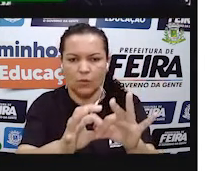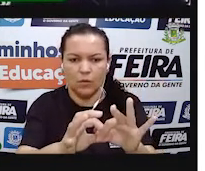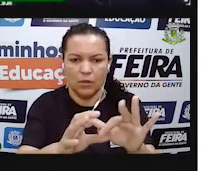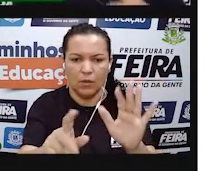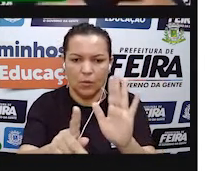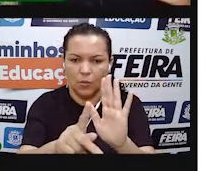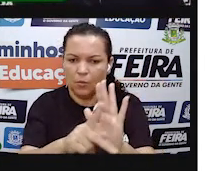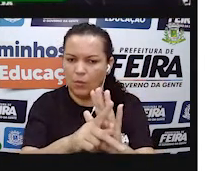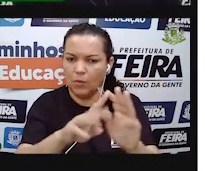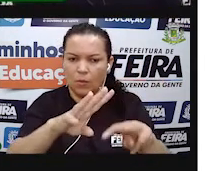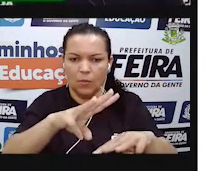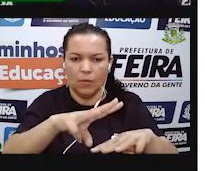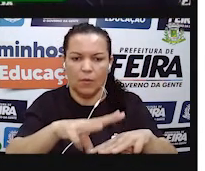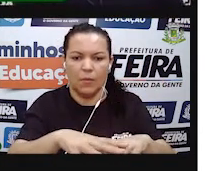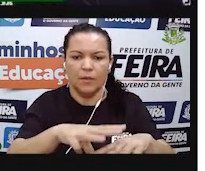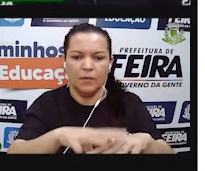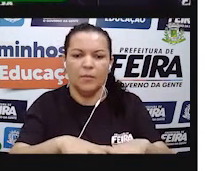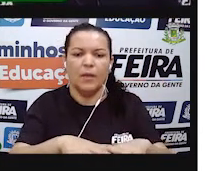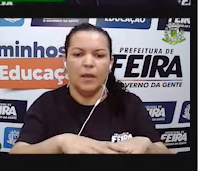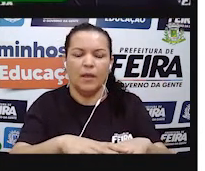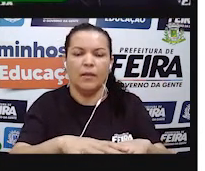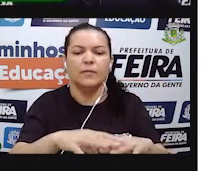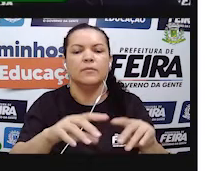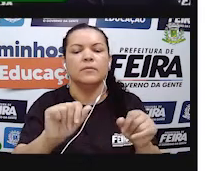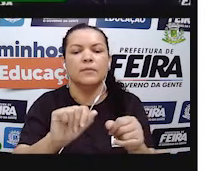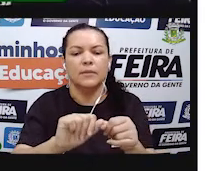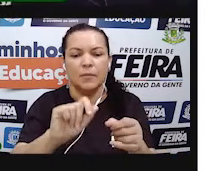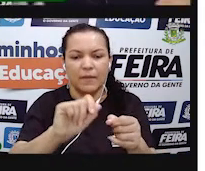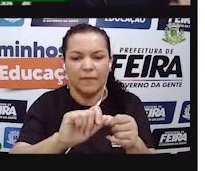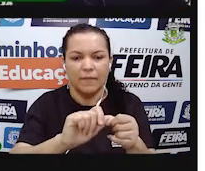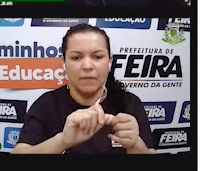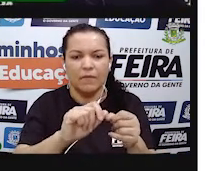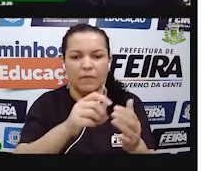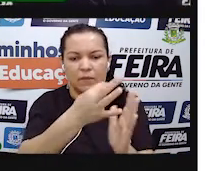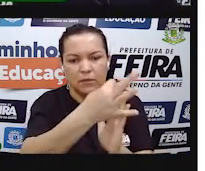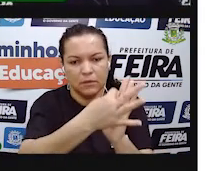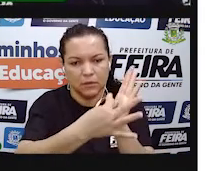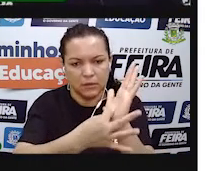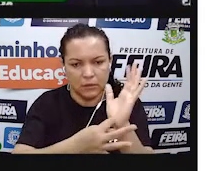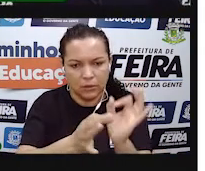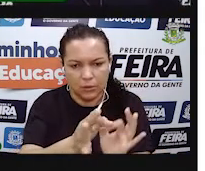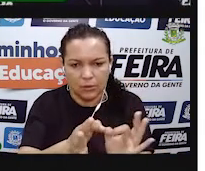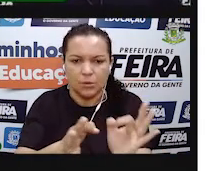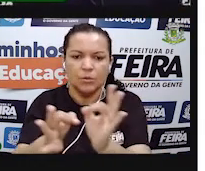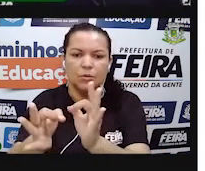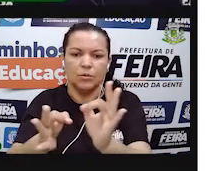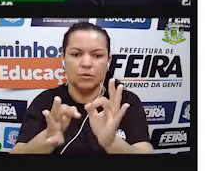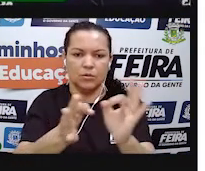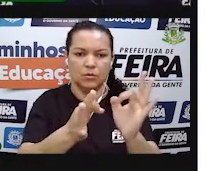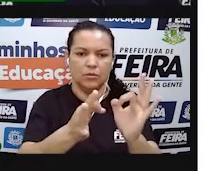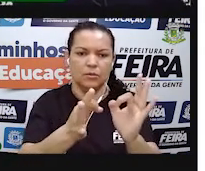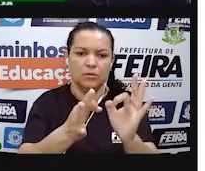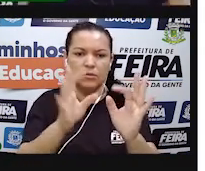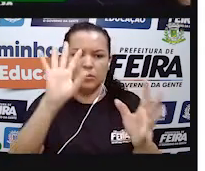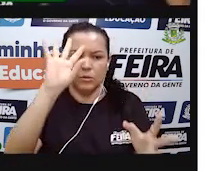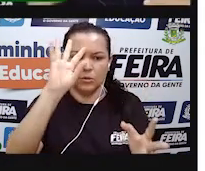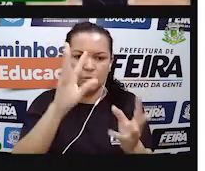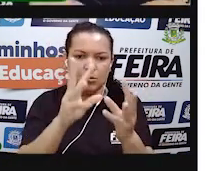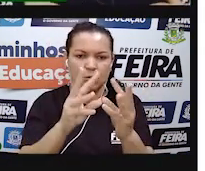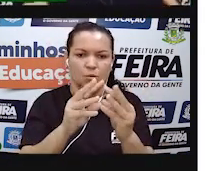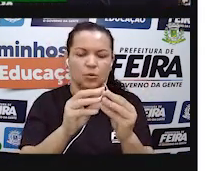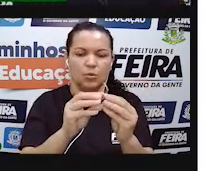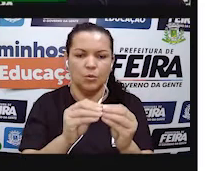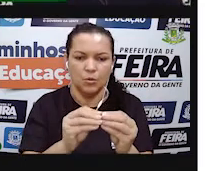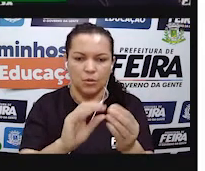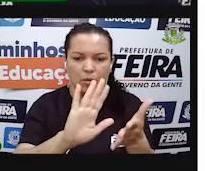certo? De outros contextos que não só da matemática e também a produzir textos para a gente conseguir